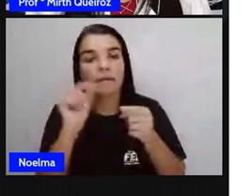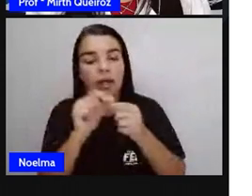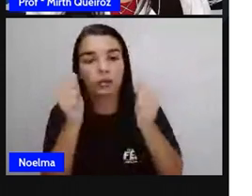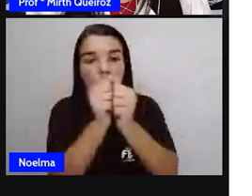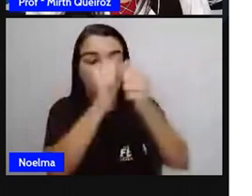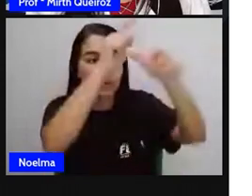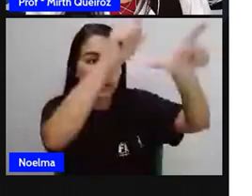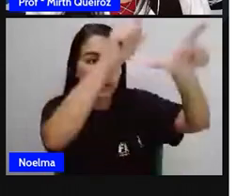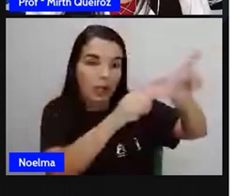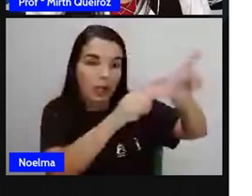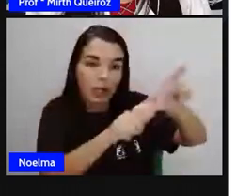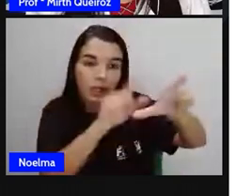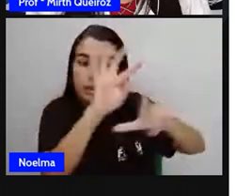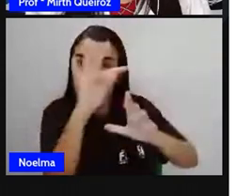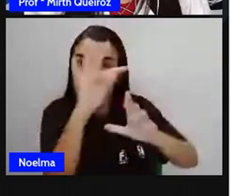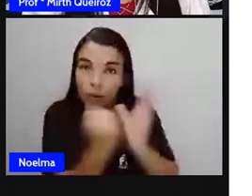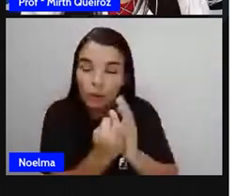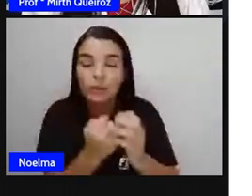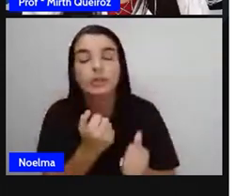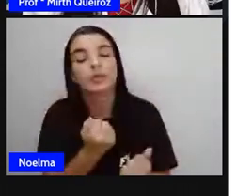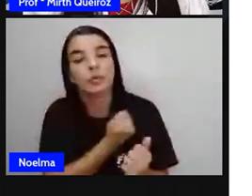e todos os numerais.